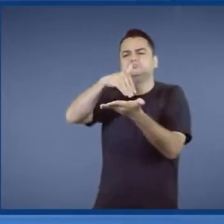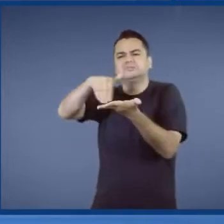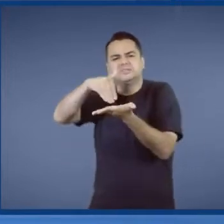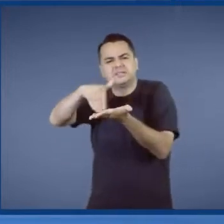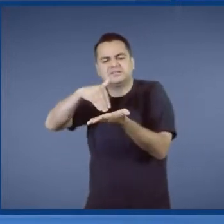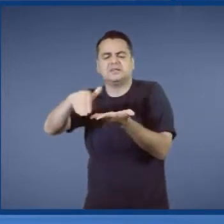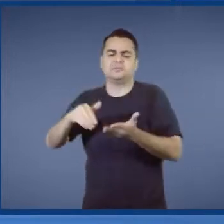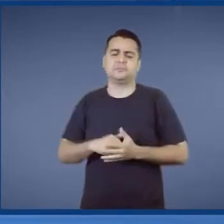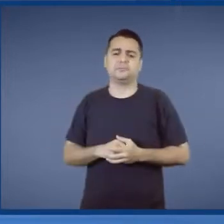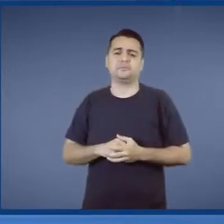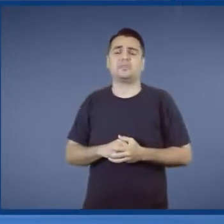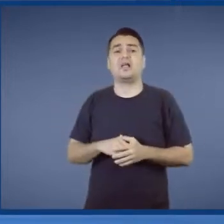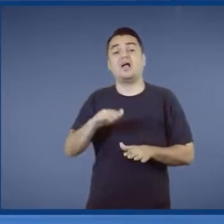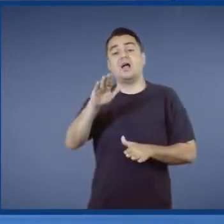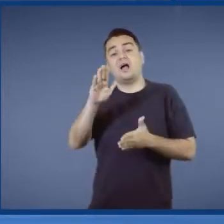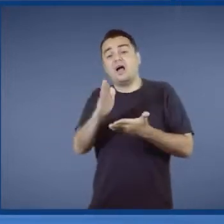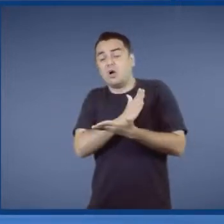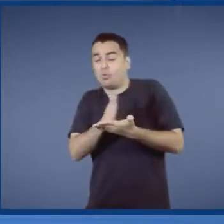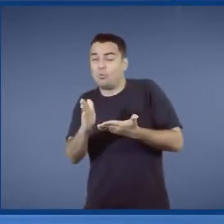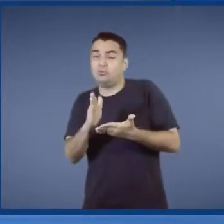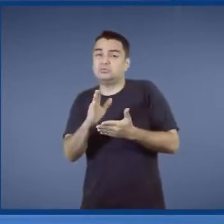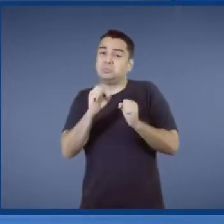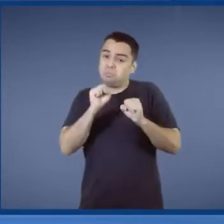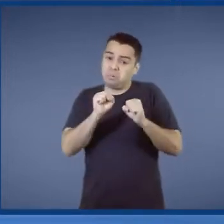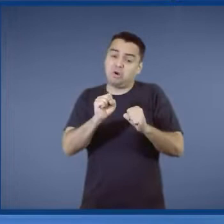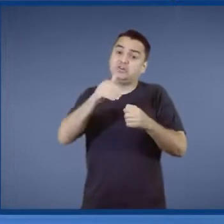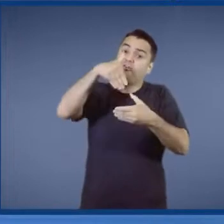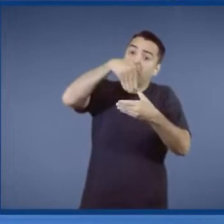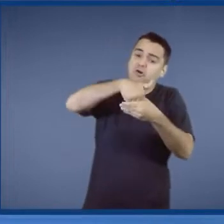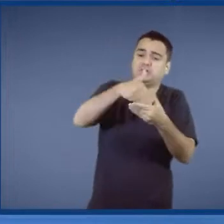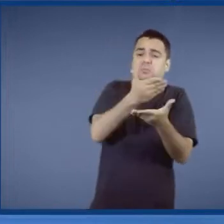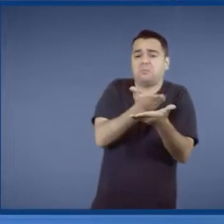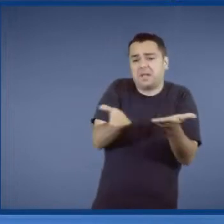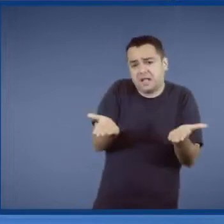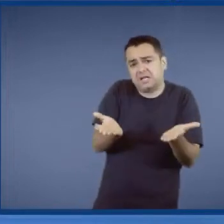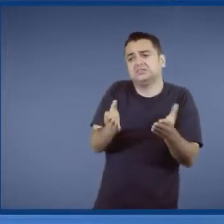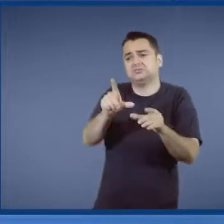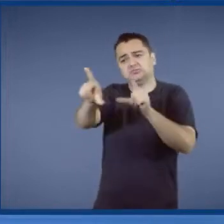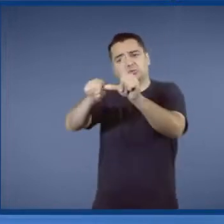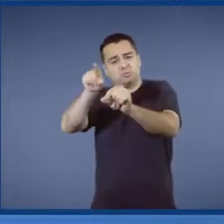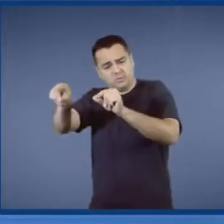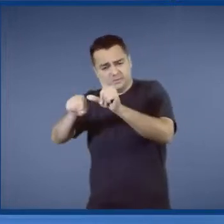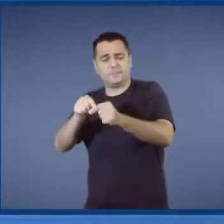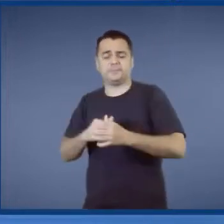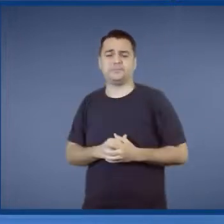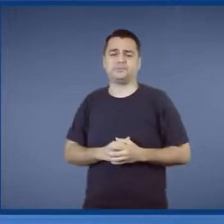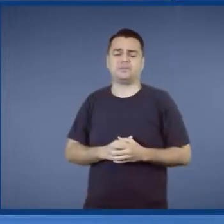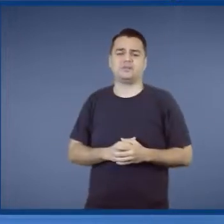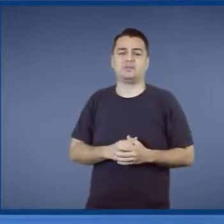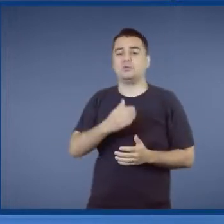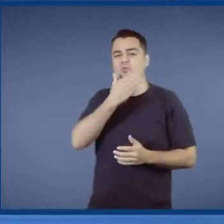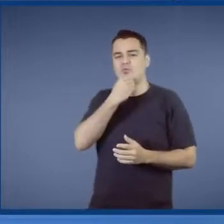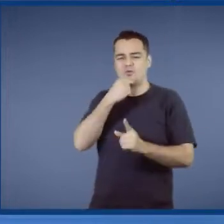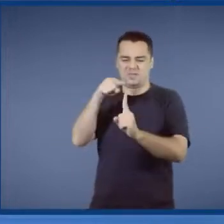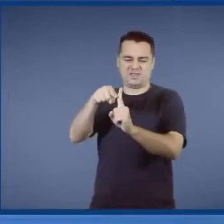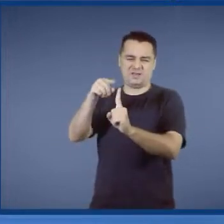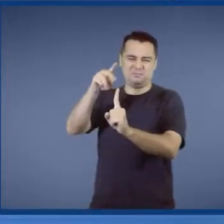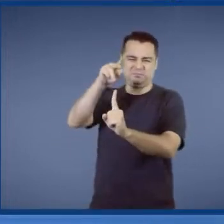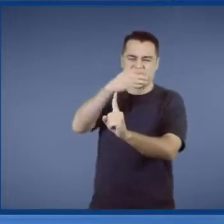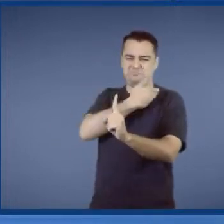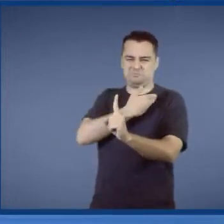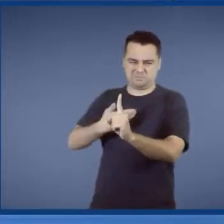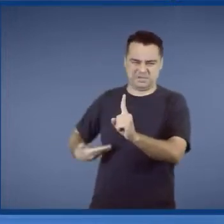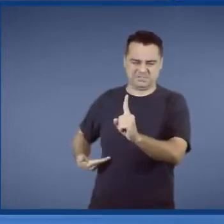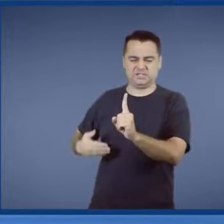repente, alguns derrotados em eleições. Porque era assim que funcionava. O Bolsonaro disse não. Eu vou colocar